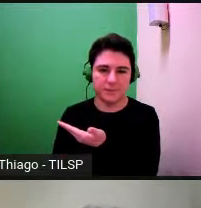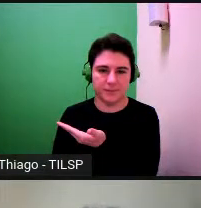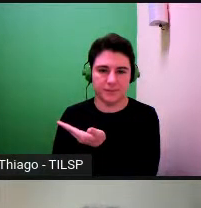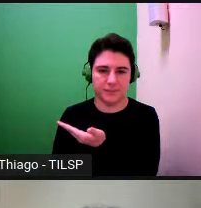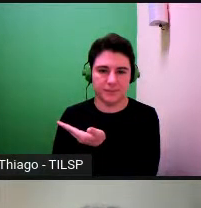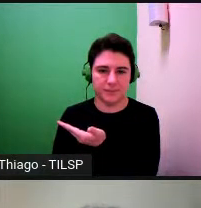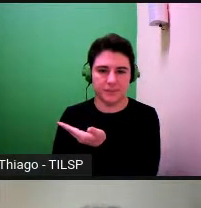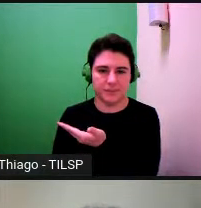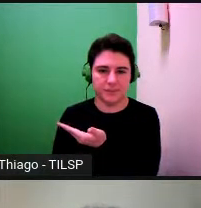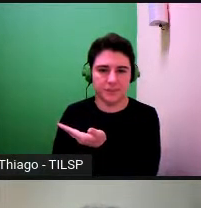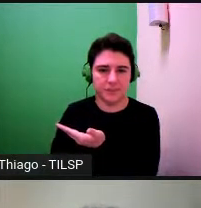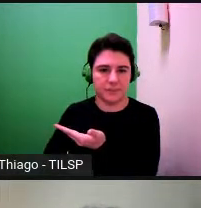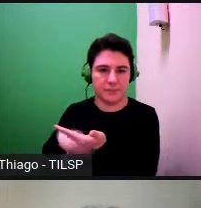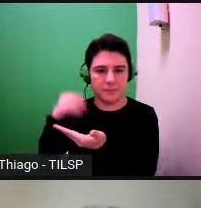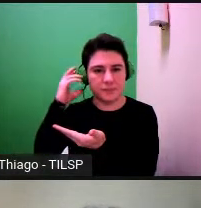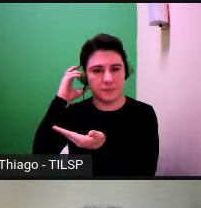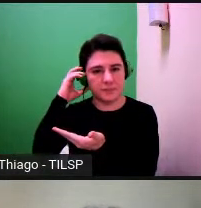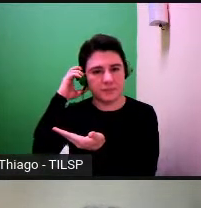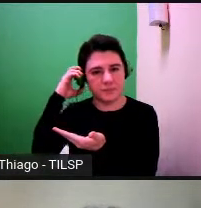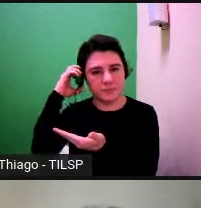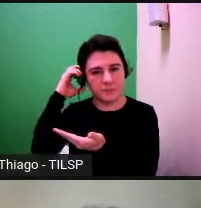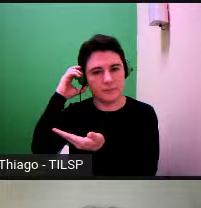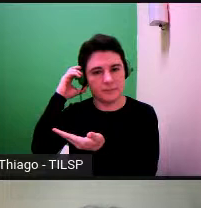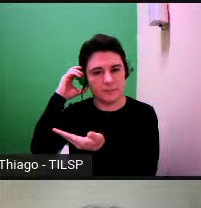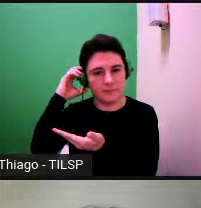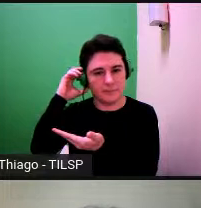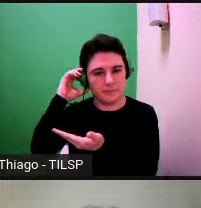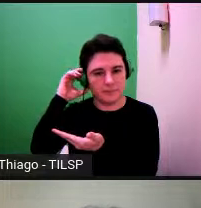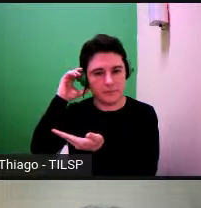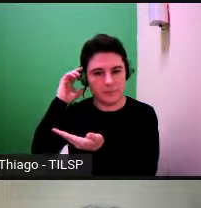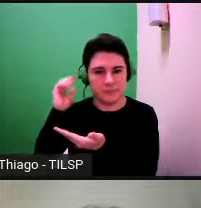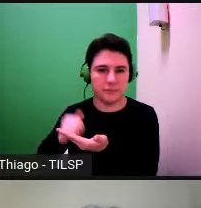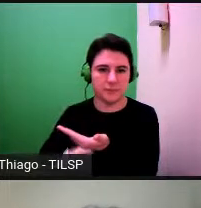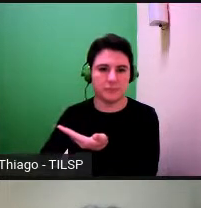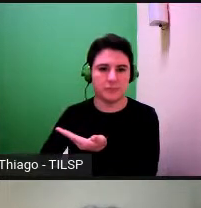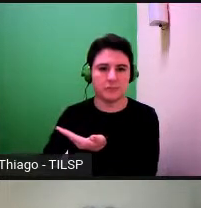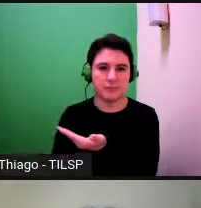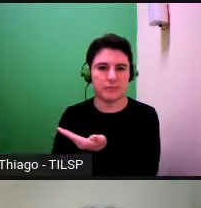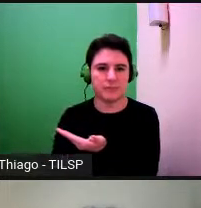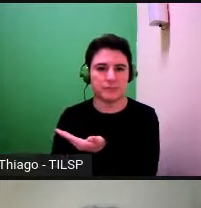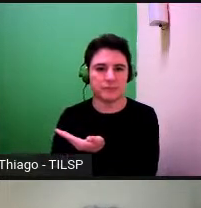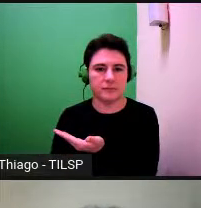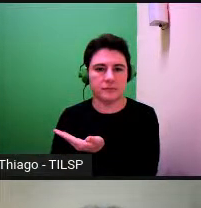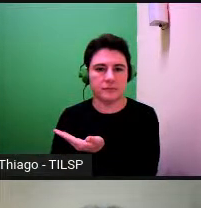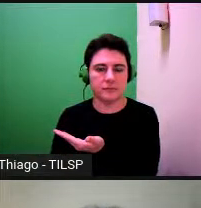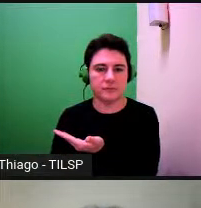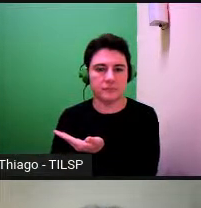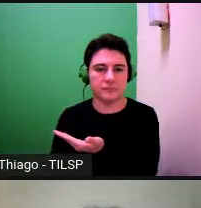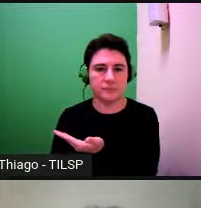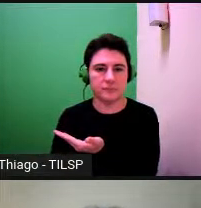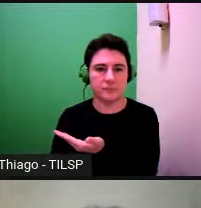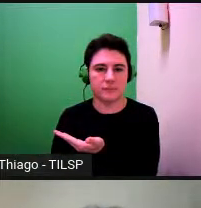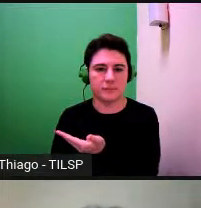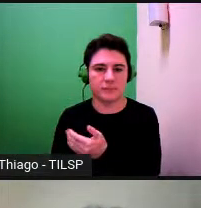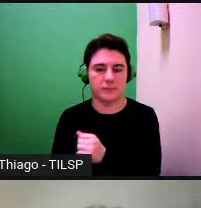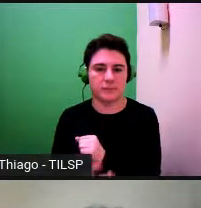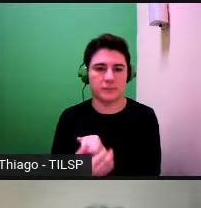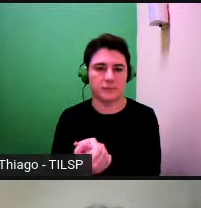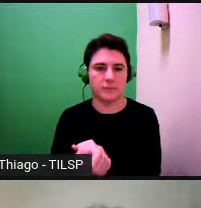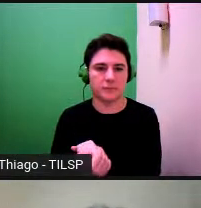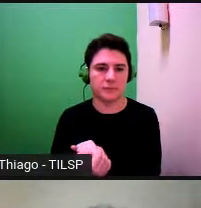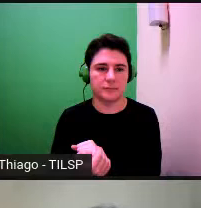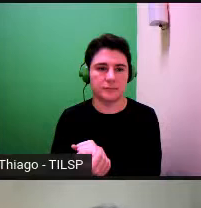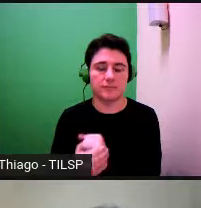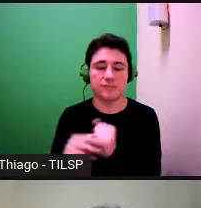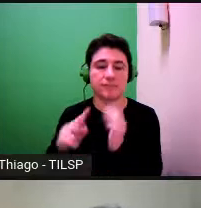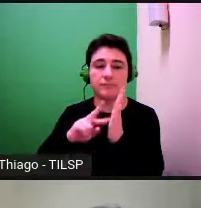saudável entre ciência e sociedade na perspectiva de uma ciência que não se tome como verdade absoluta definitiva e inquestionável isto